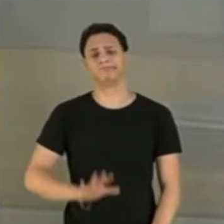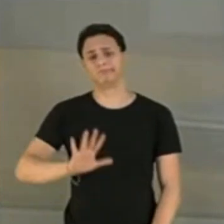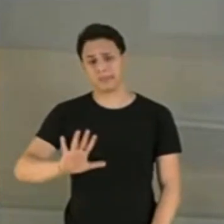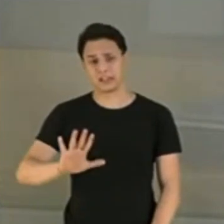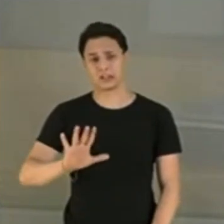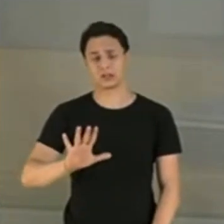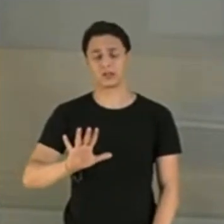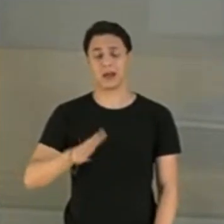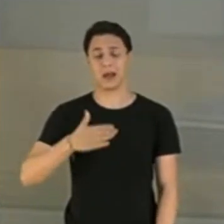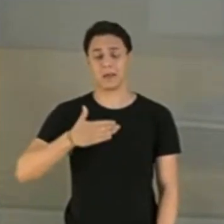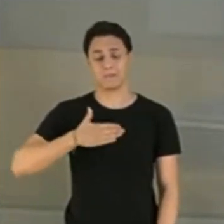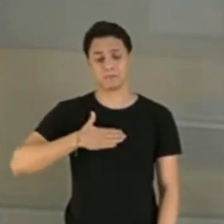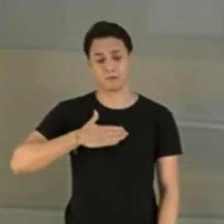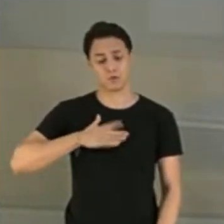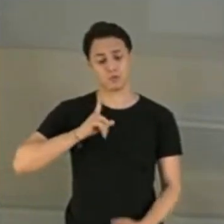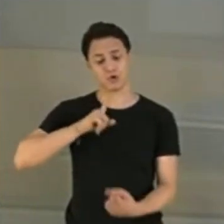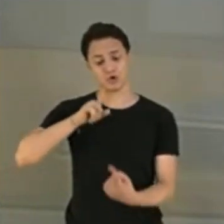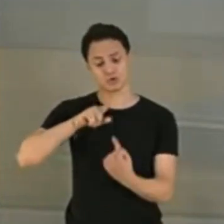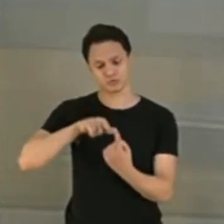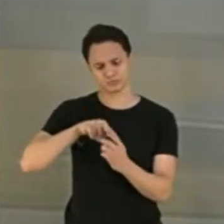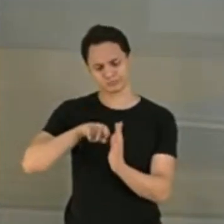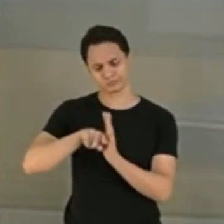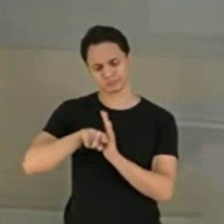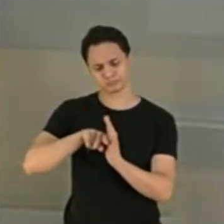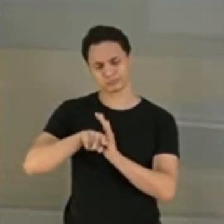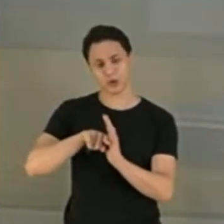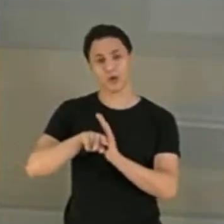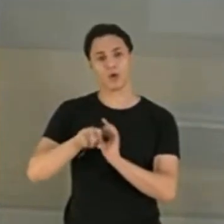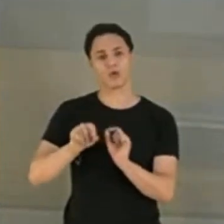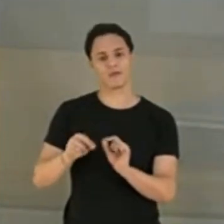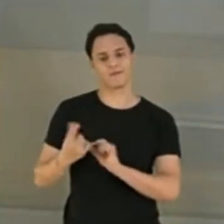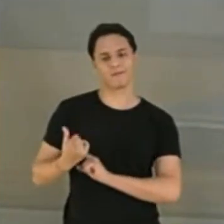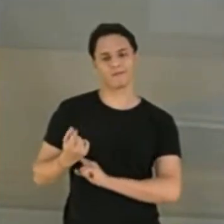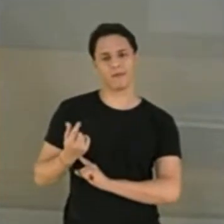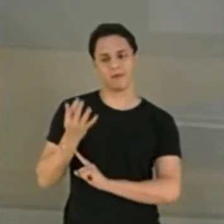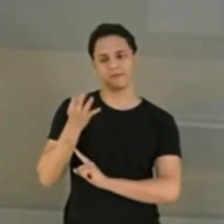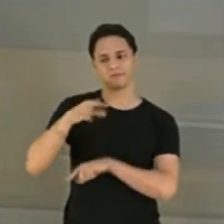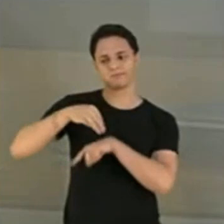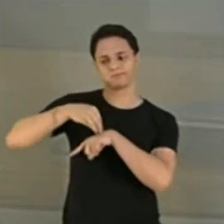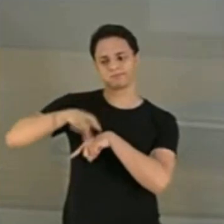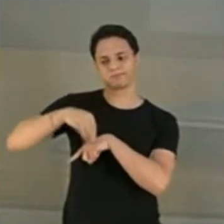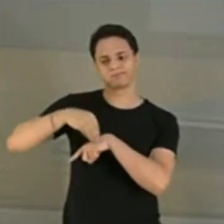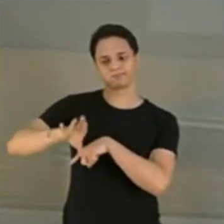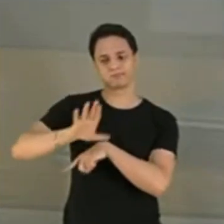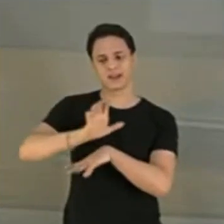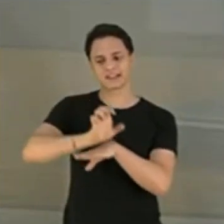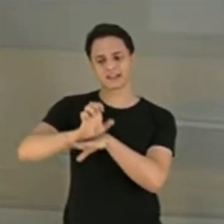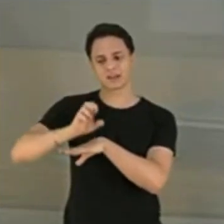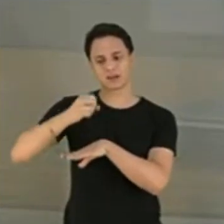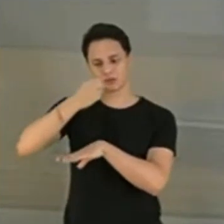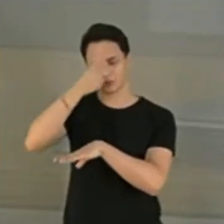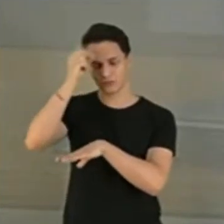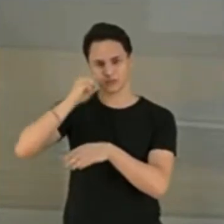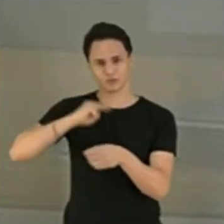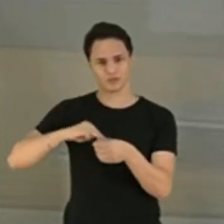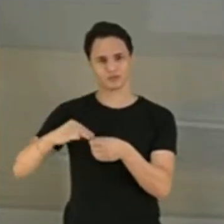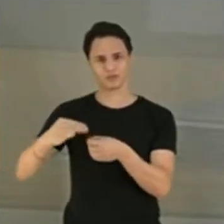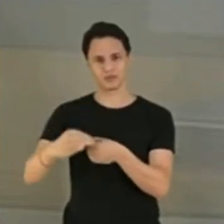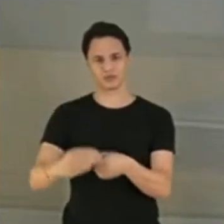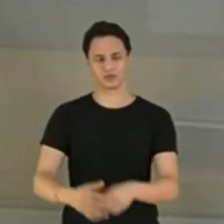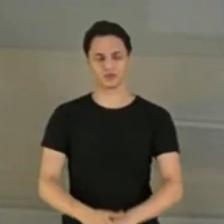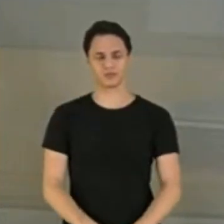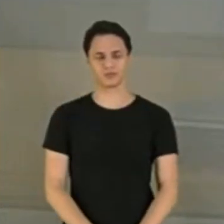visava também investigar as verbas federais enviadas para estados e municípios. E assim,